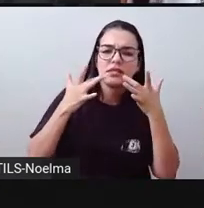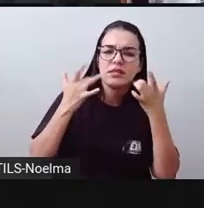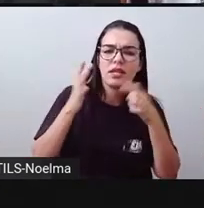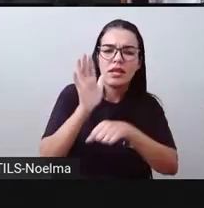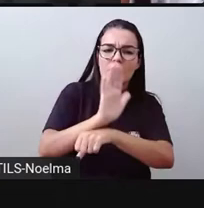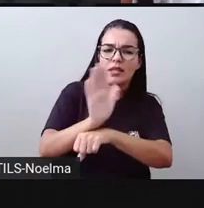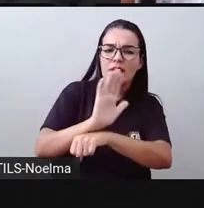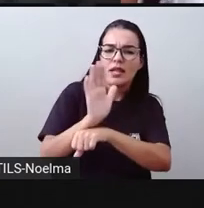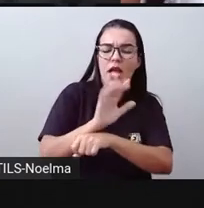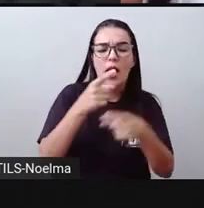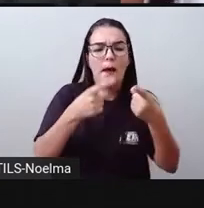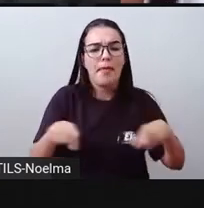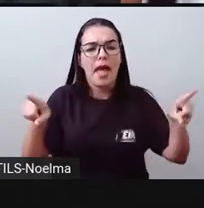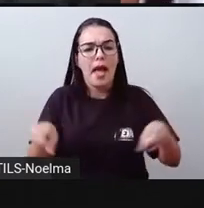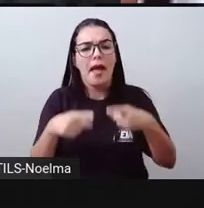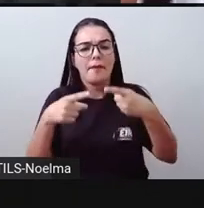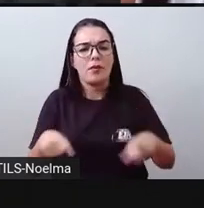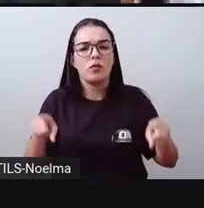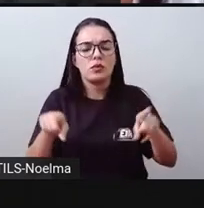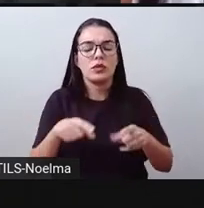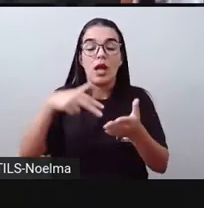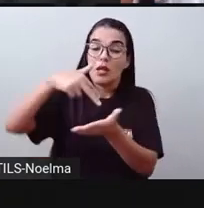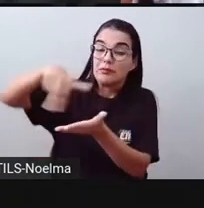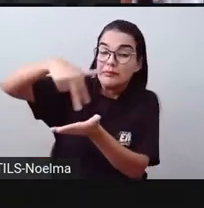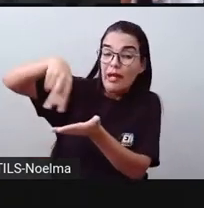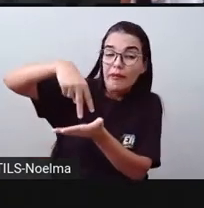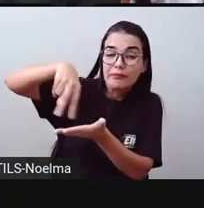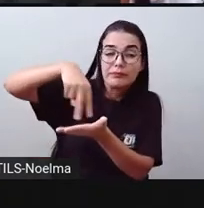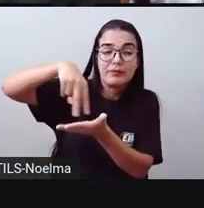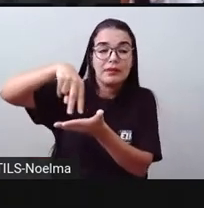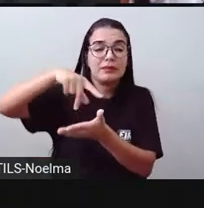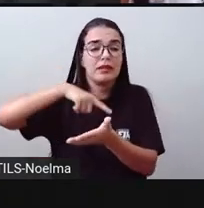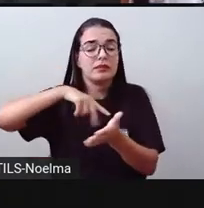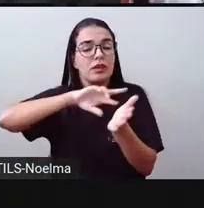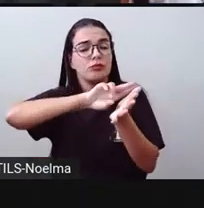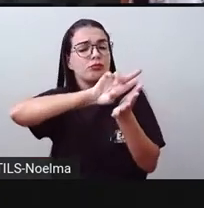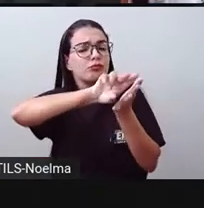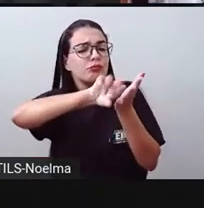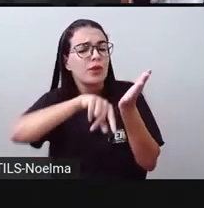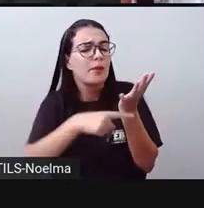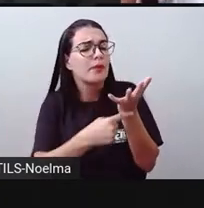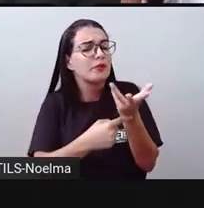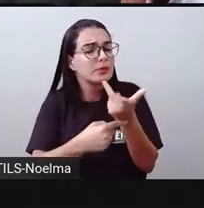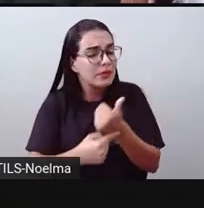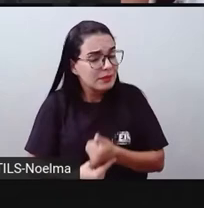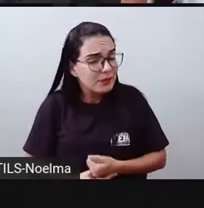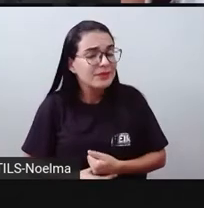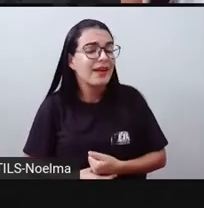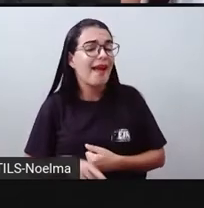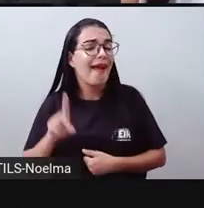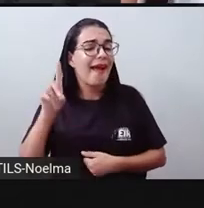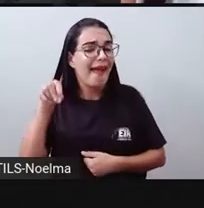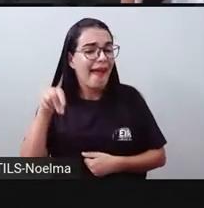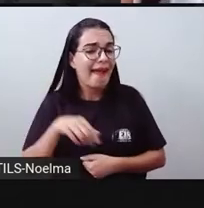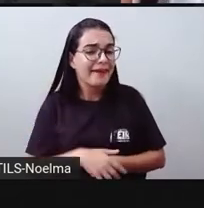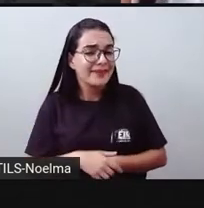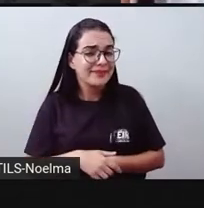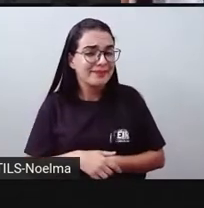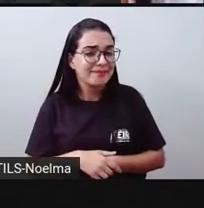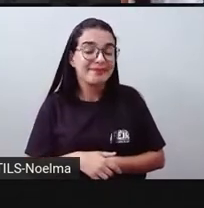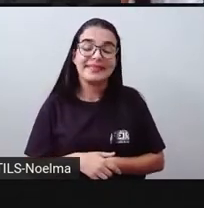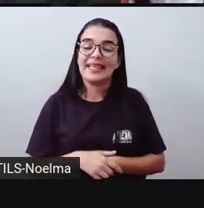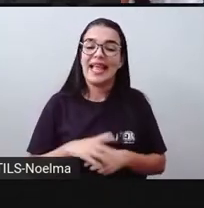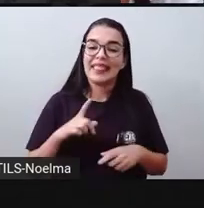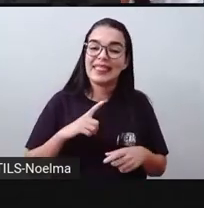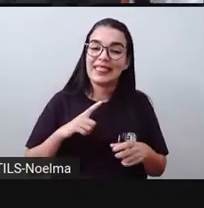música, nas danças e em diversas outras manifestações artísticas. Mas a gente pode juntar